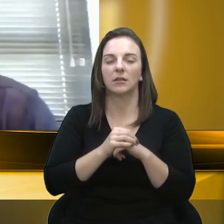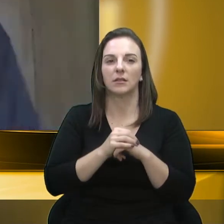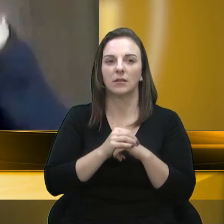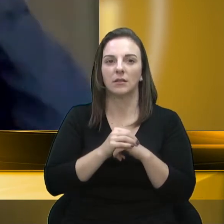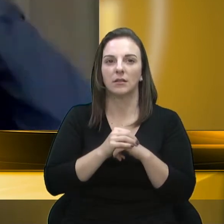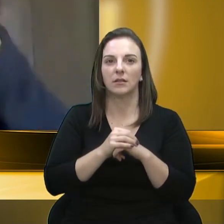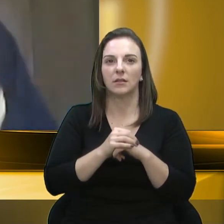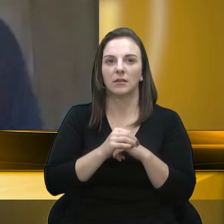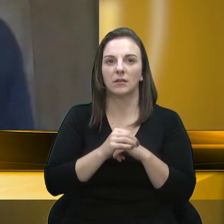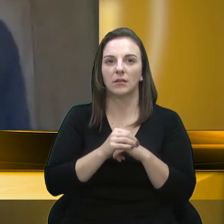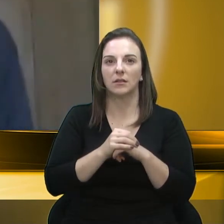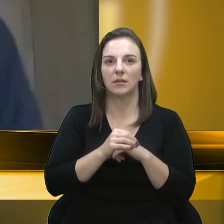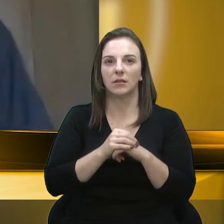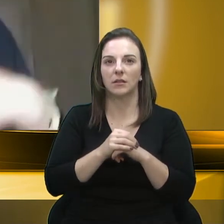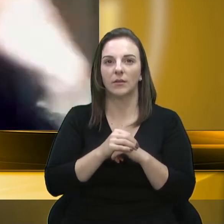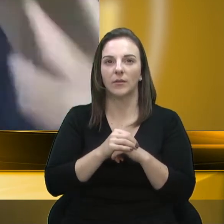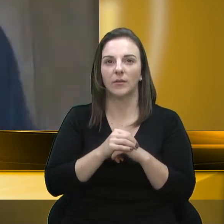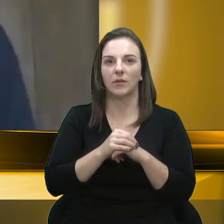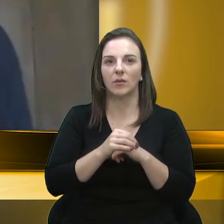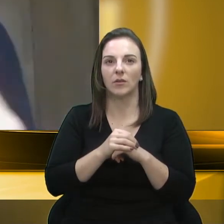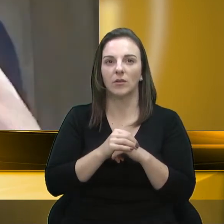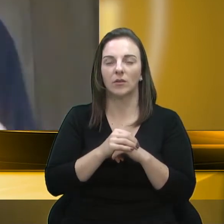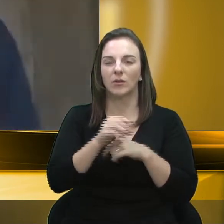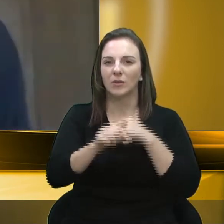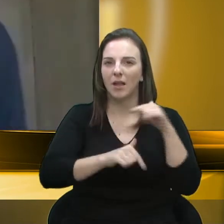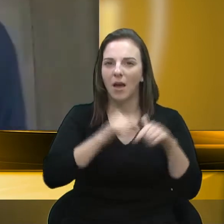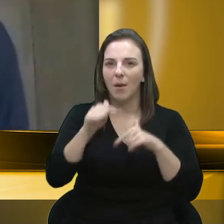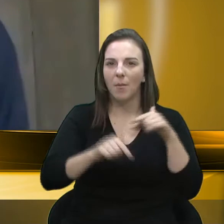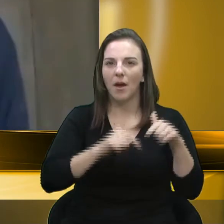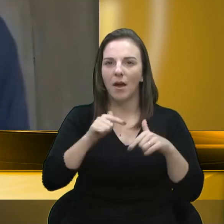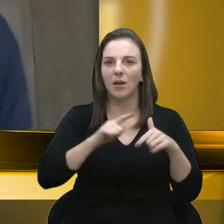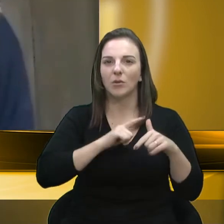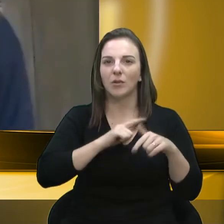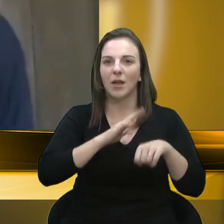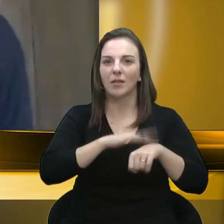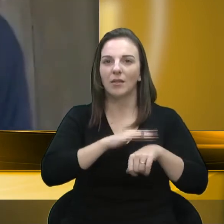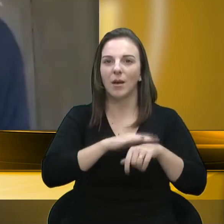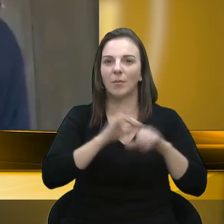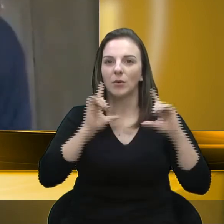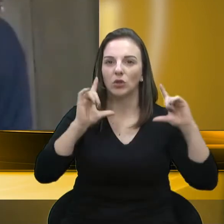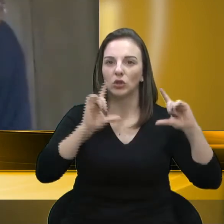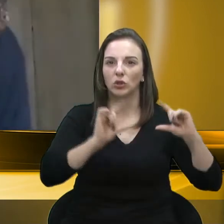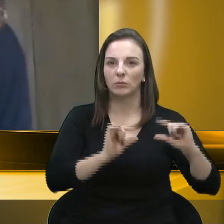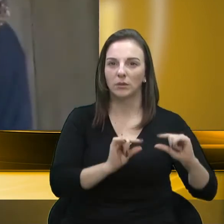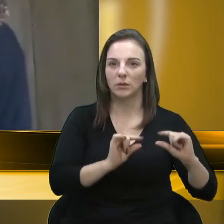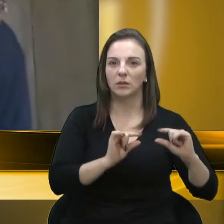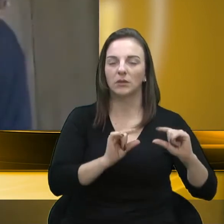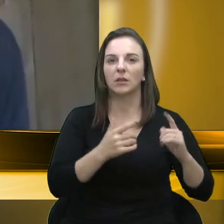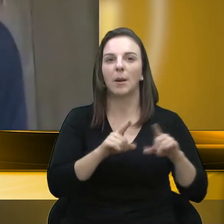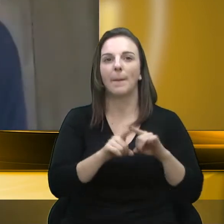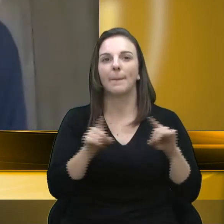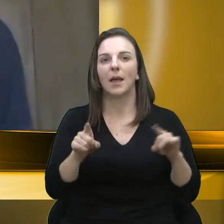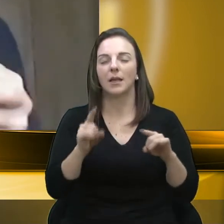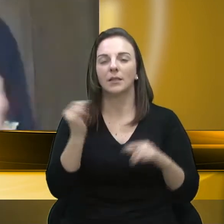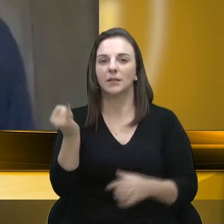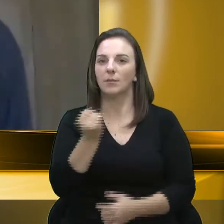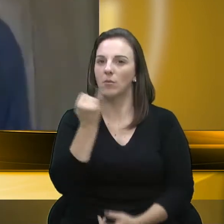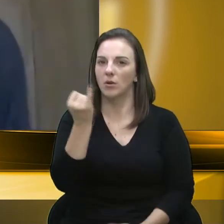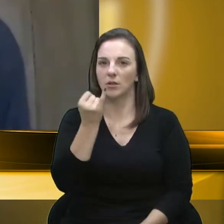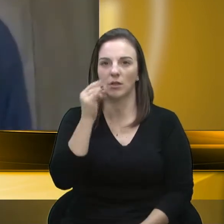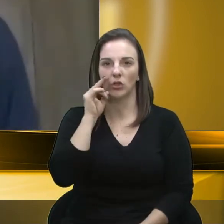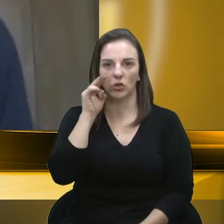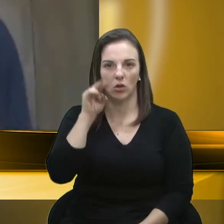Cadori. Que os trabalhos estão com horário reduzido, mas é de extrema importância nós olharmos para essa